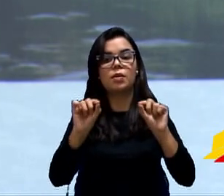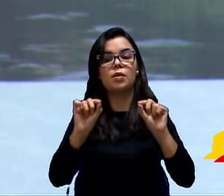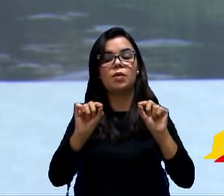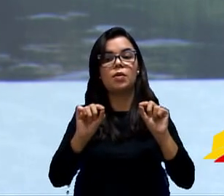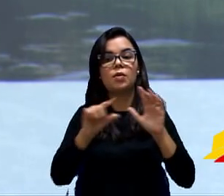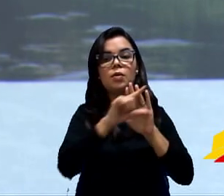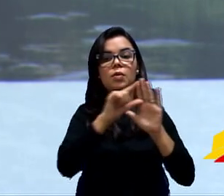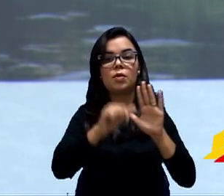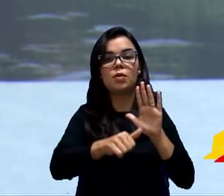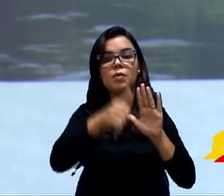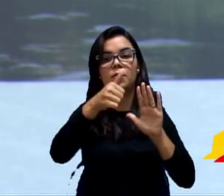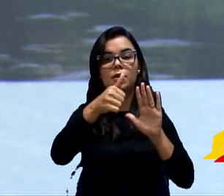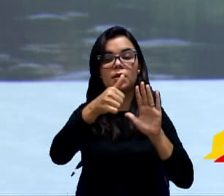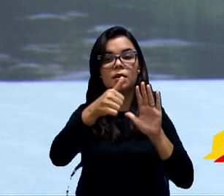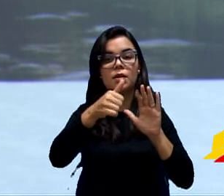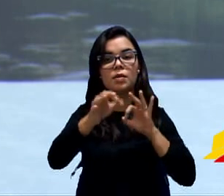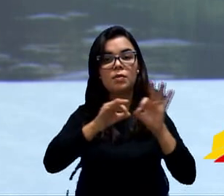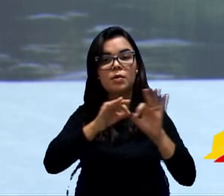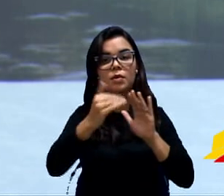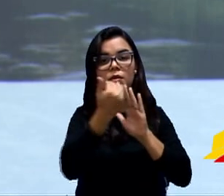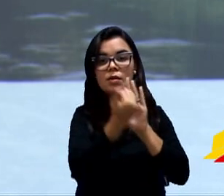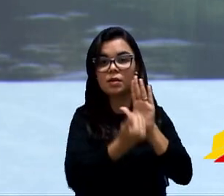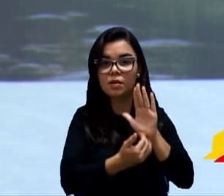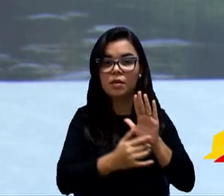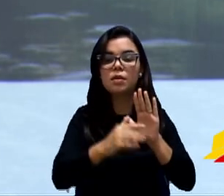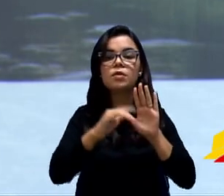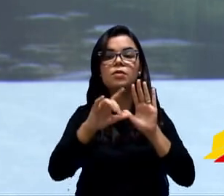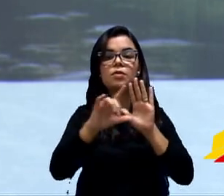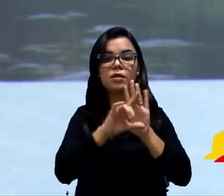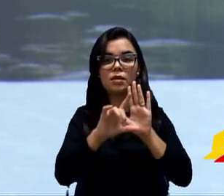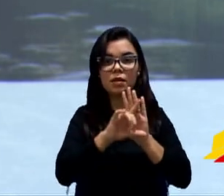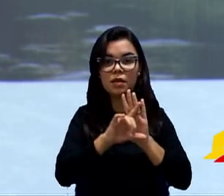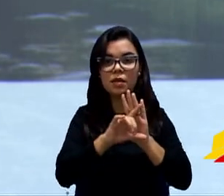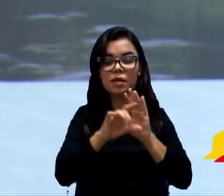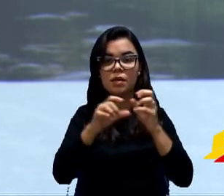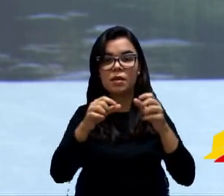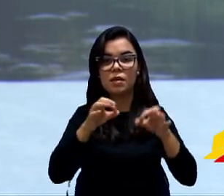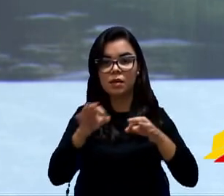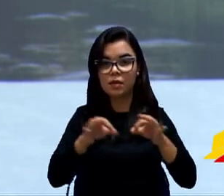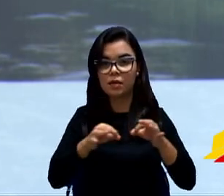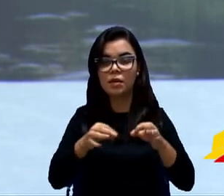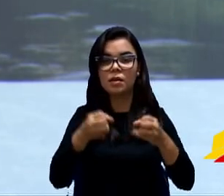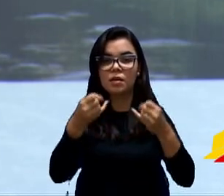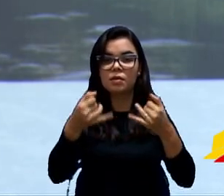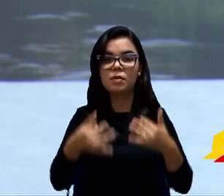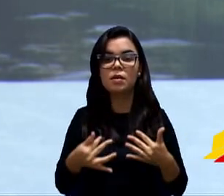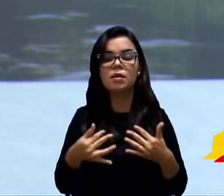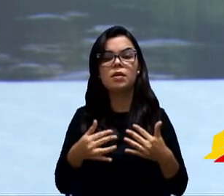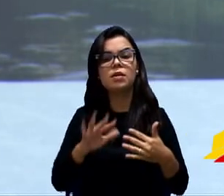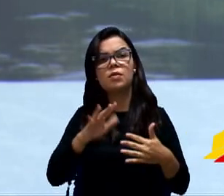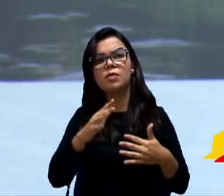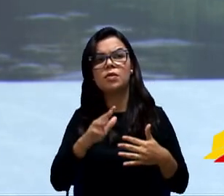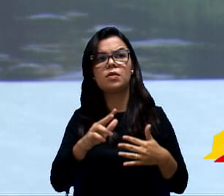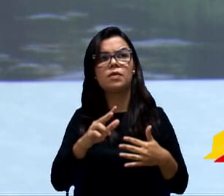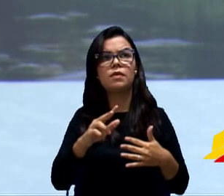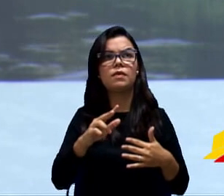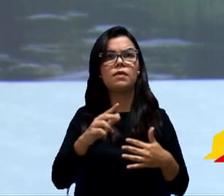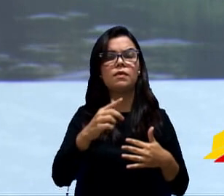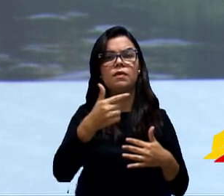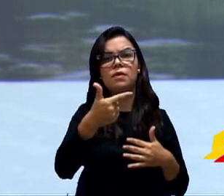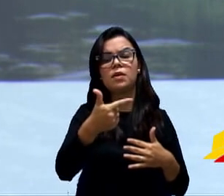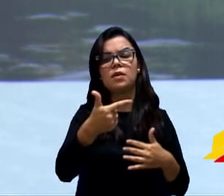projeto de lei trata dessas 20 e poucas pessoas que são os aposentados ou